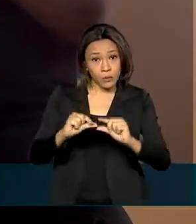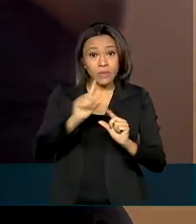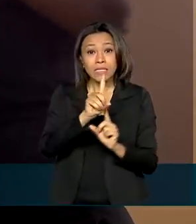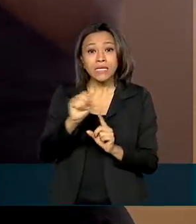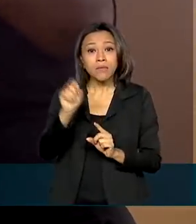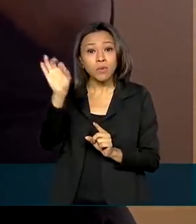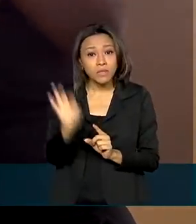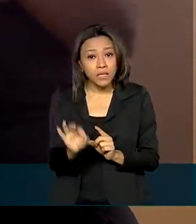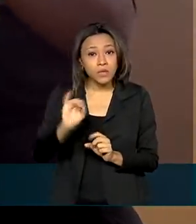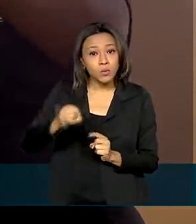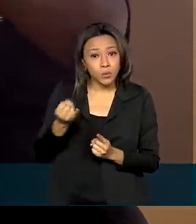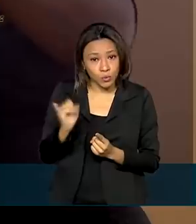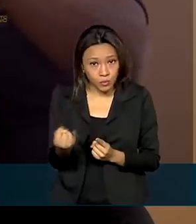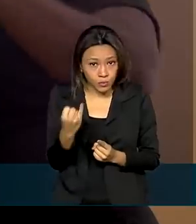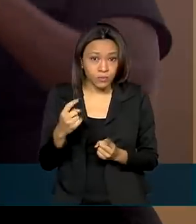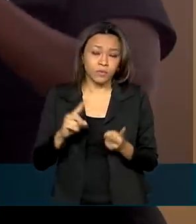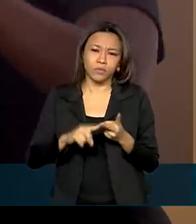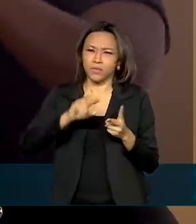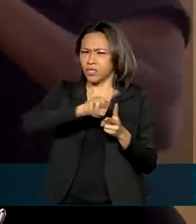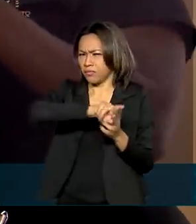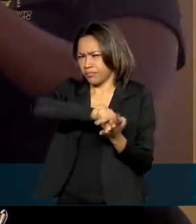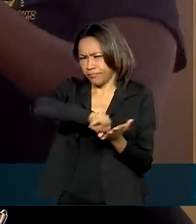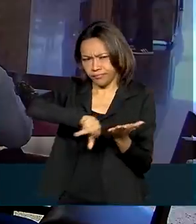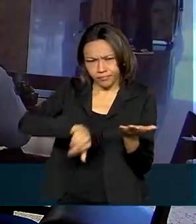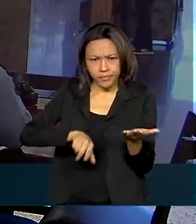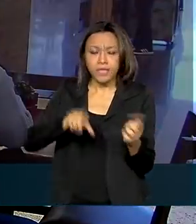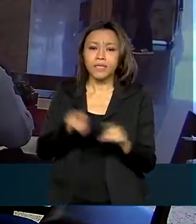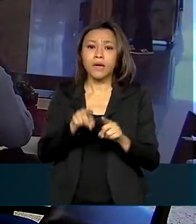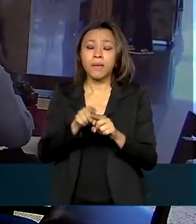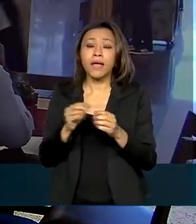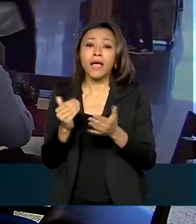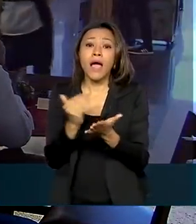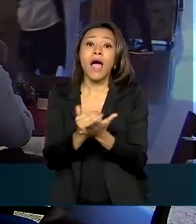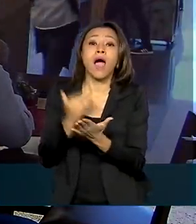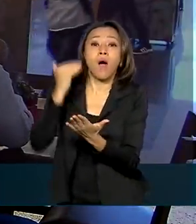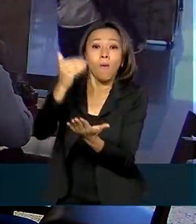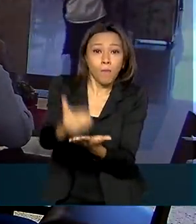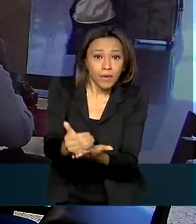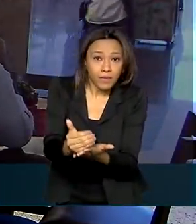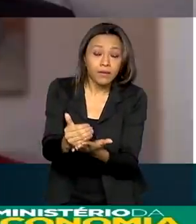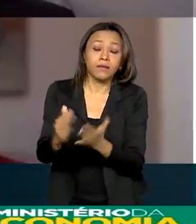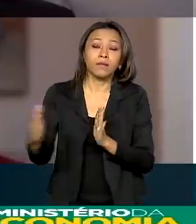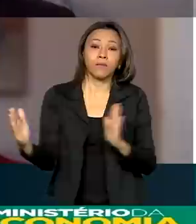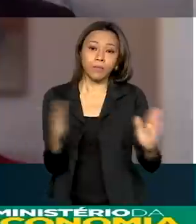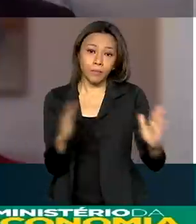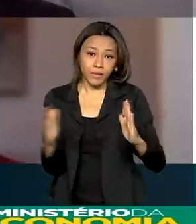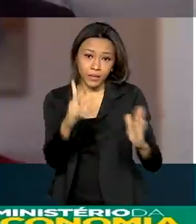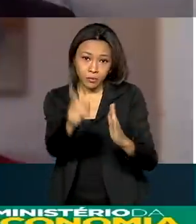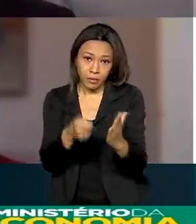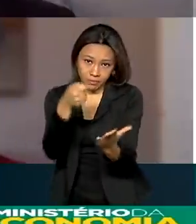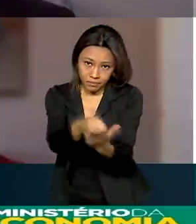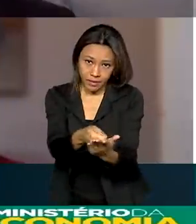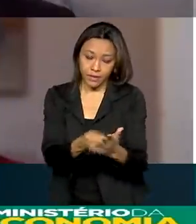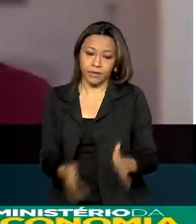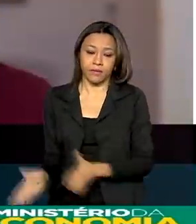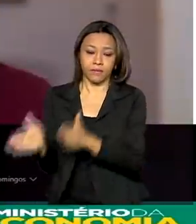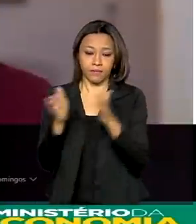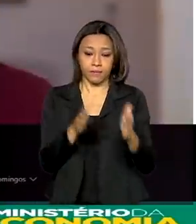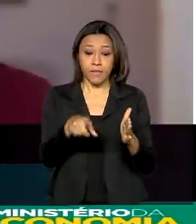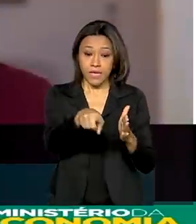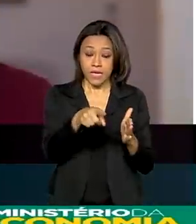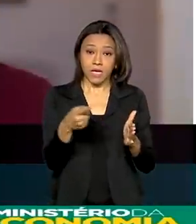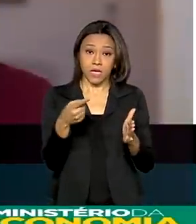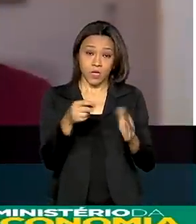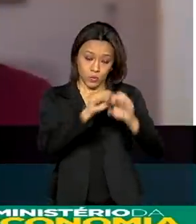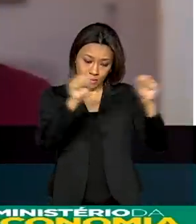juros, multas e encargos, além de aumentar o prazo para a quitação das dívidas. Assim que ele preenche as informações, o